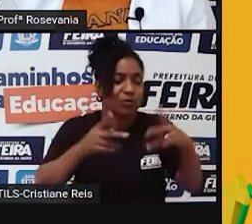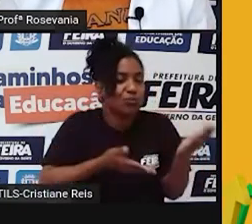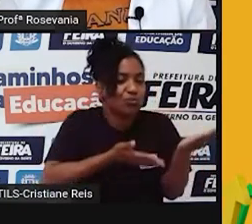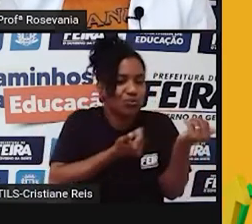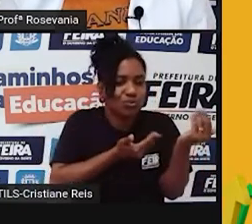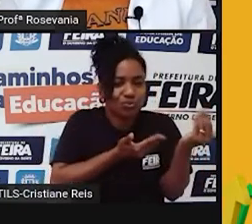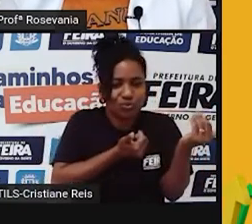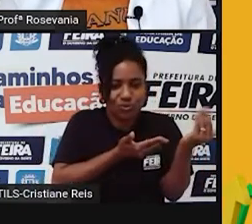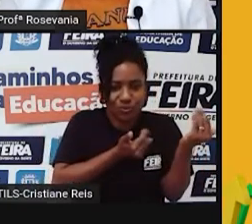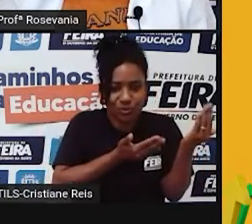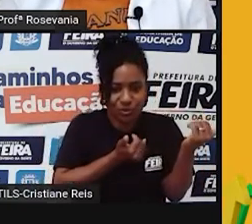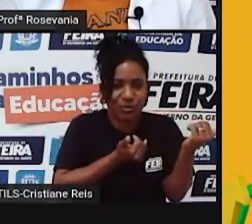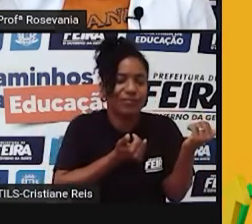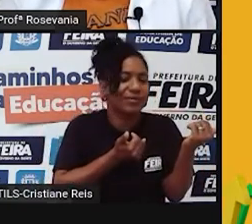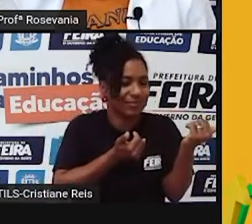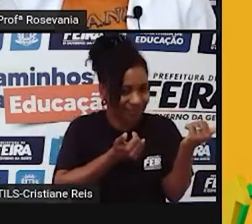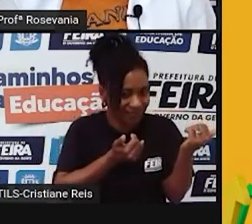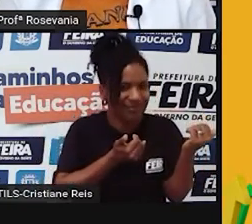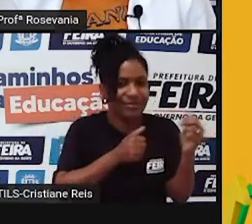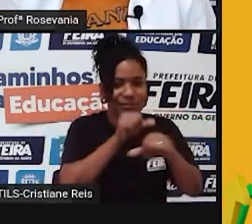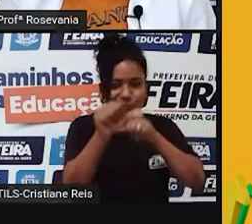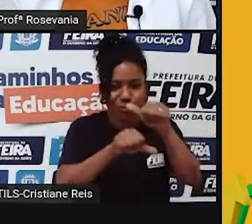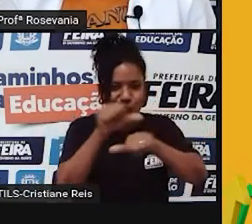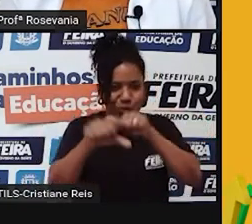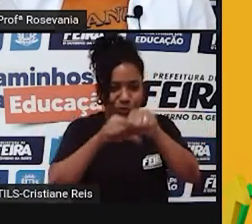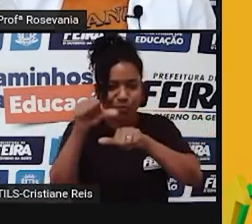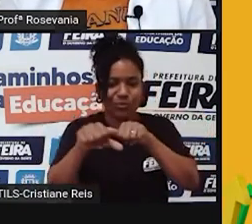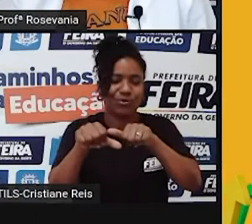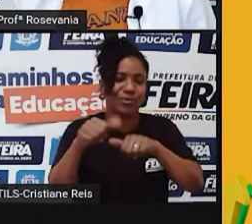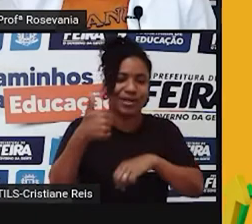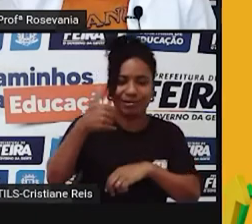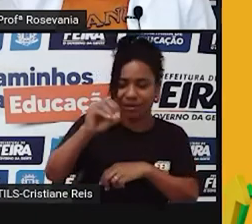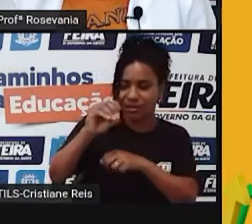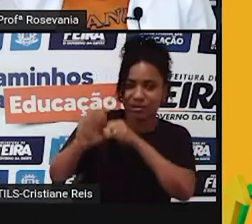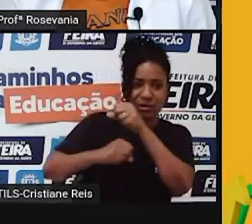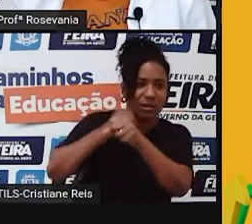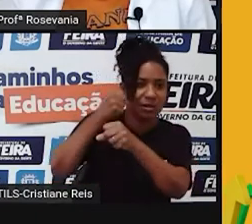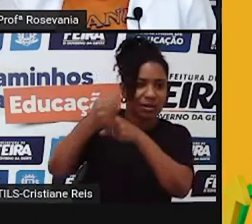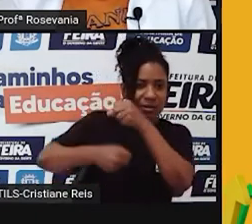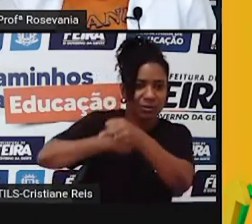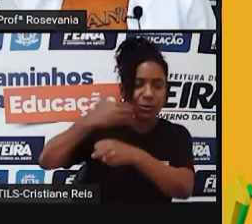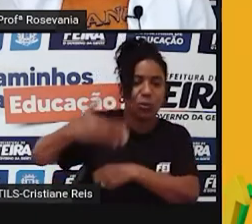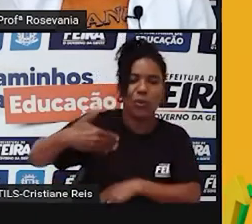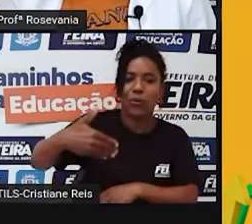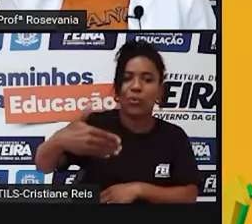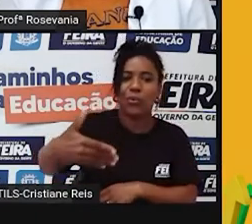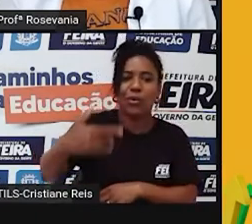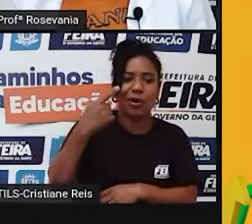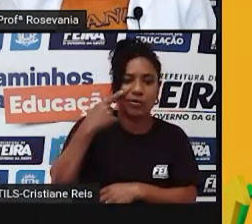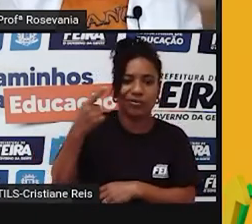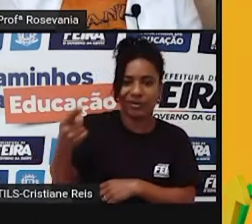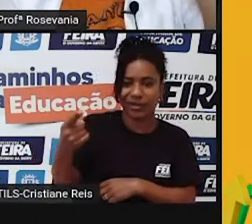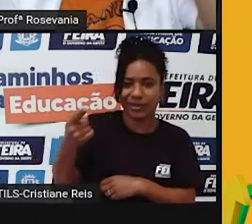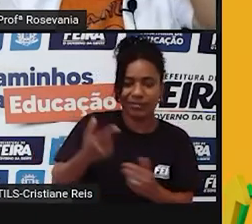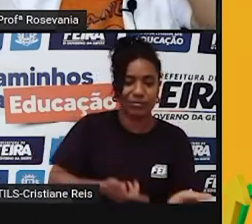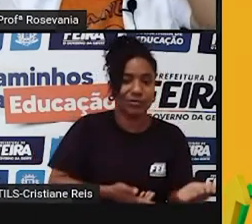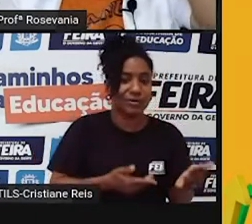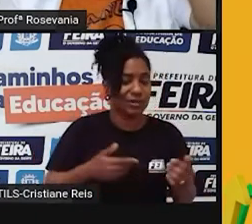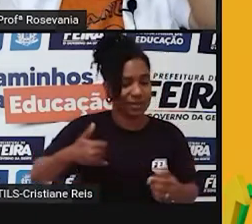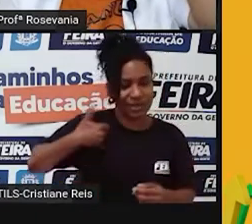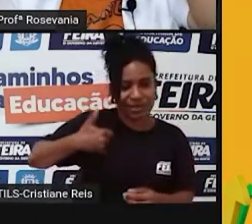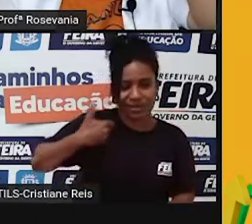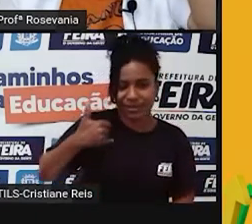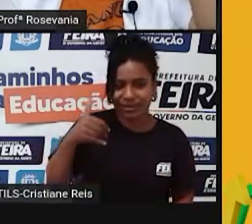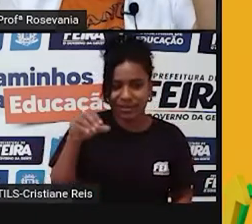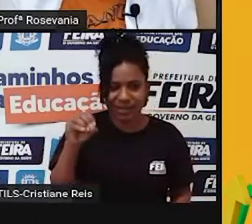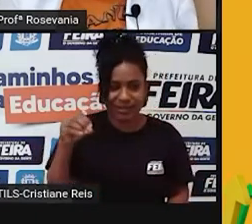ela já vem tendo reflexo também, 10 anos depois, a gente já está observando isso. Então, a população dos 10